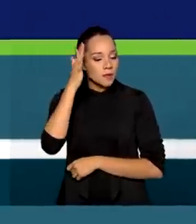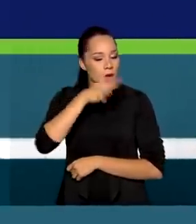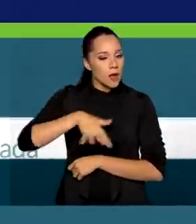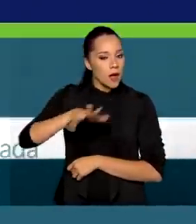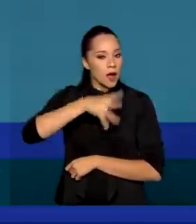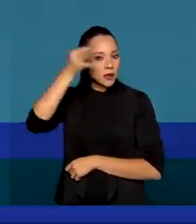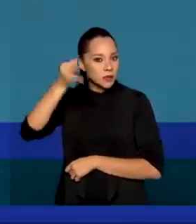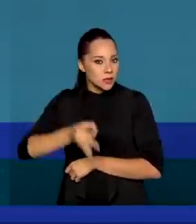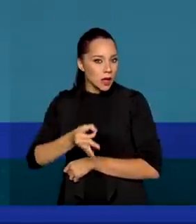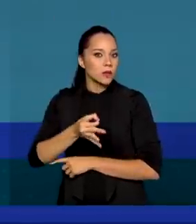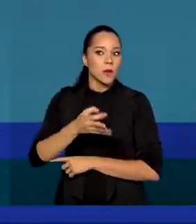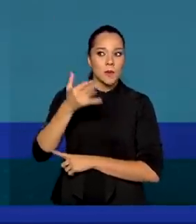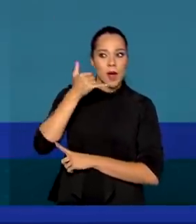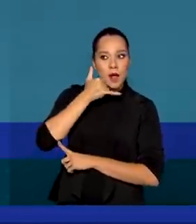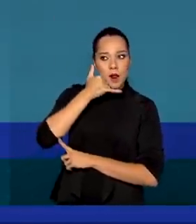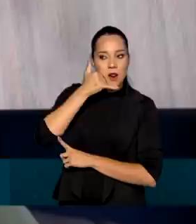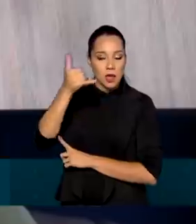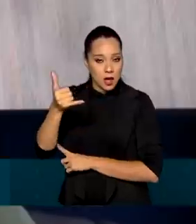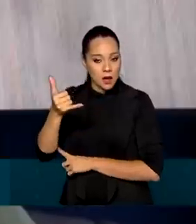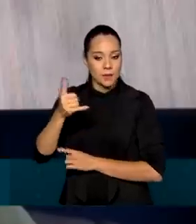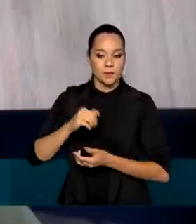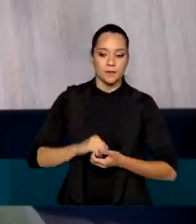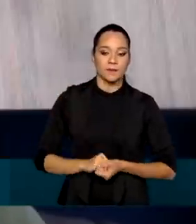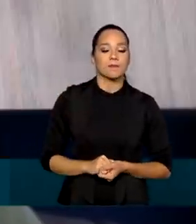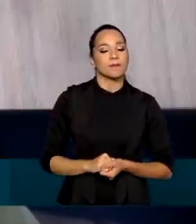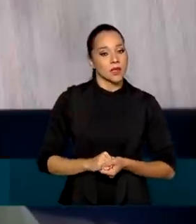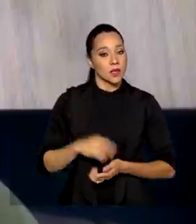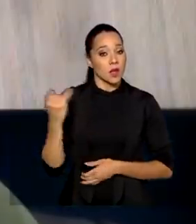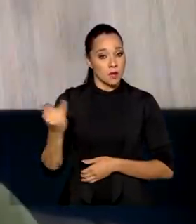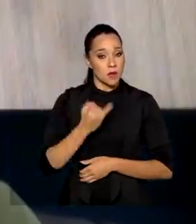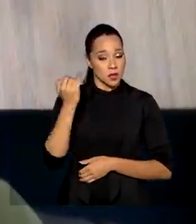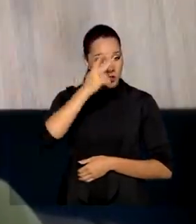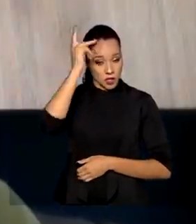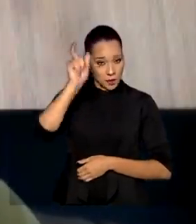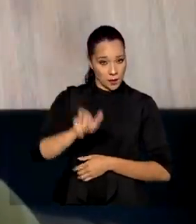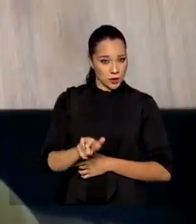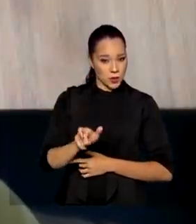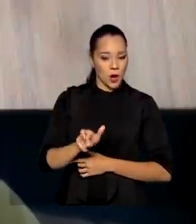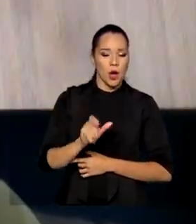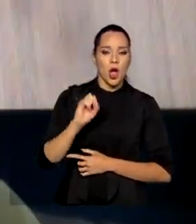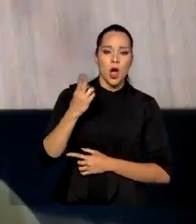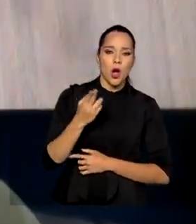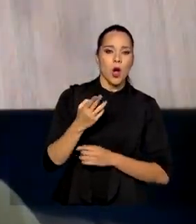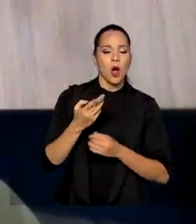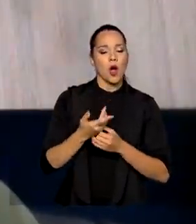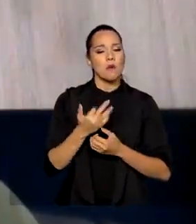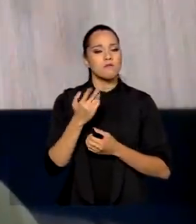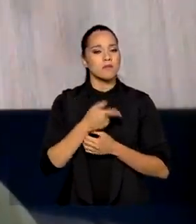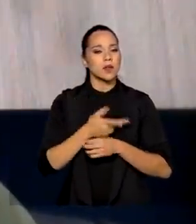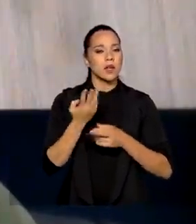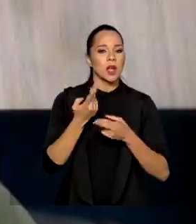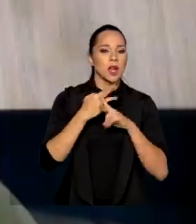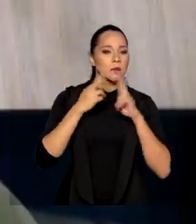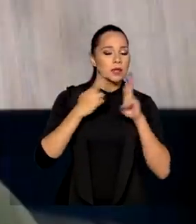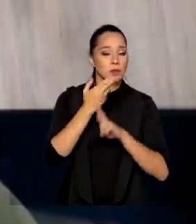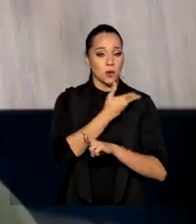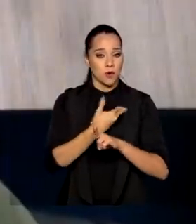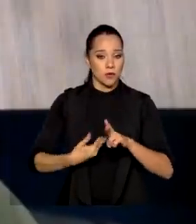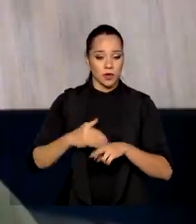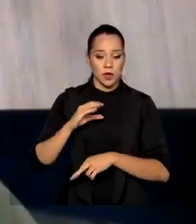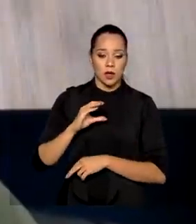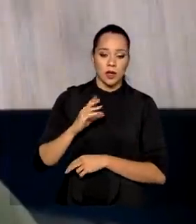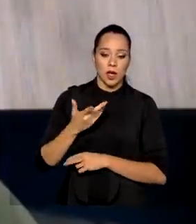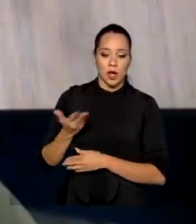certo para fazer a reclamação. É importante que o consumidor busque ou a plataforma de reclamações do governo, que é o